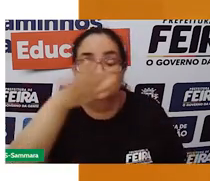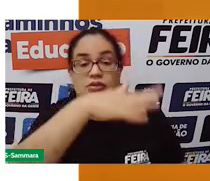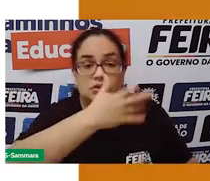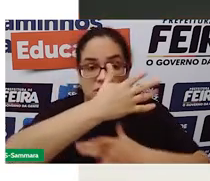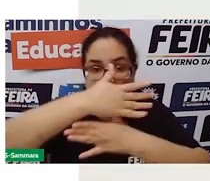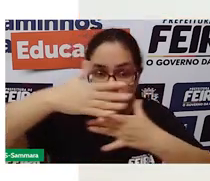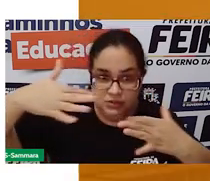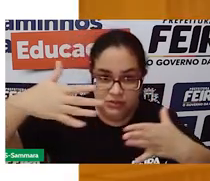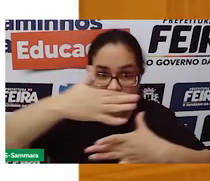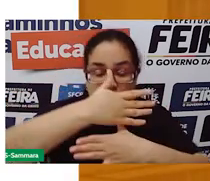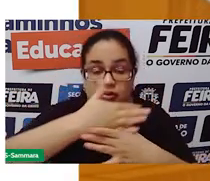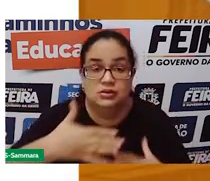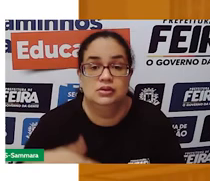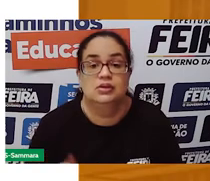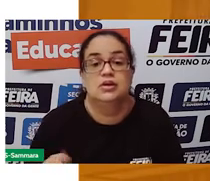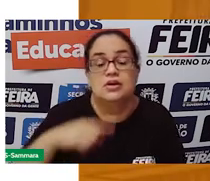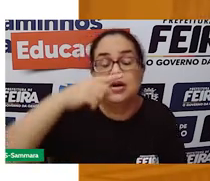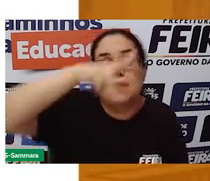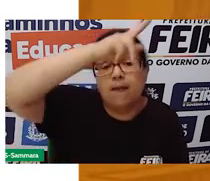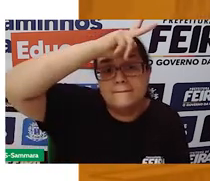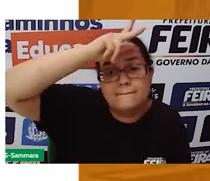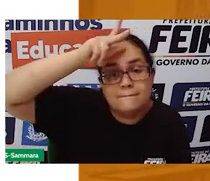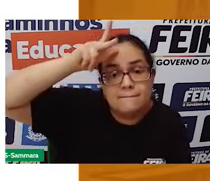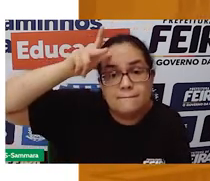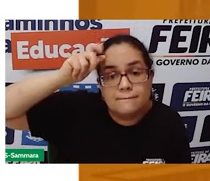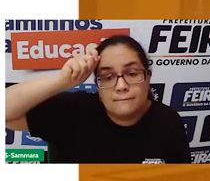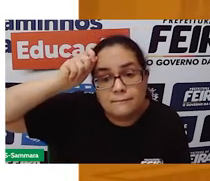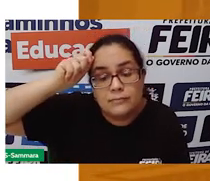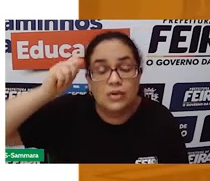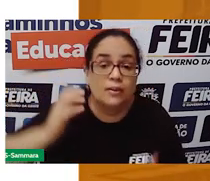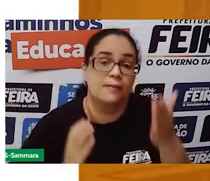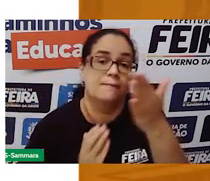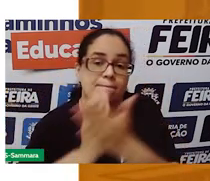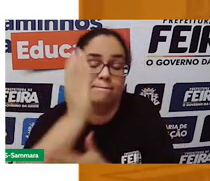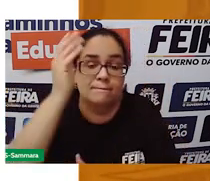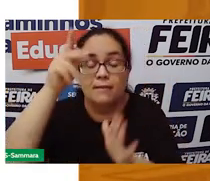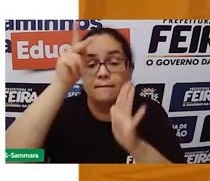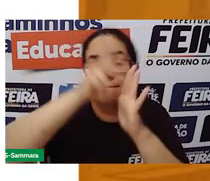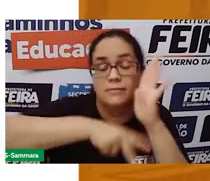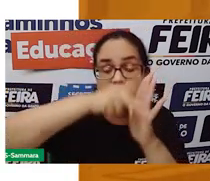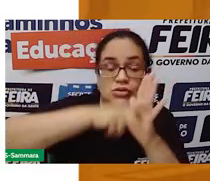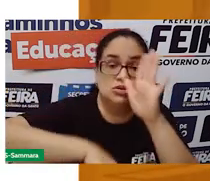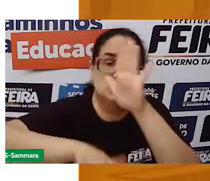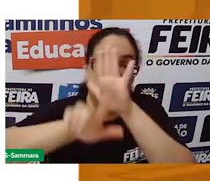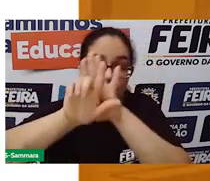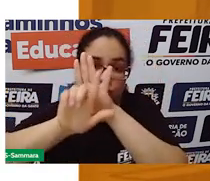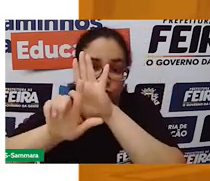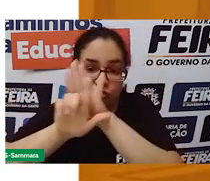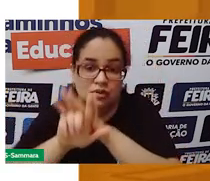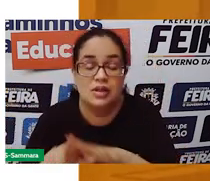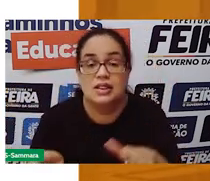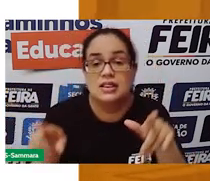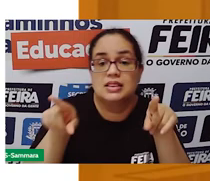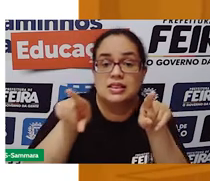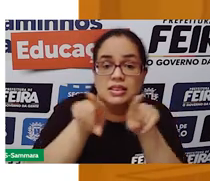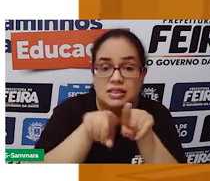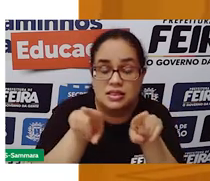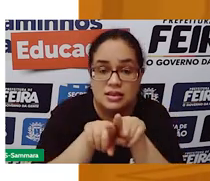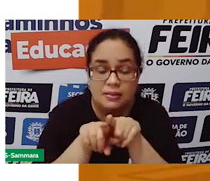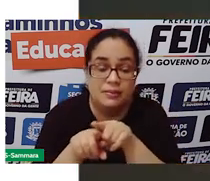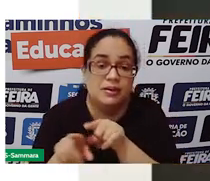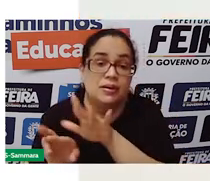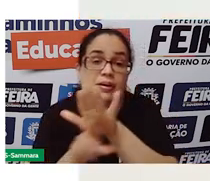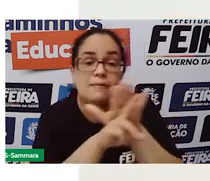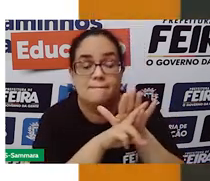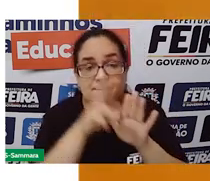cidade. Além disso, é o prefeito que sanciona ou veta os projetos de leis votados pelos vereadores. Ele também pode apresentar projetos